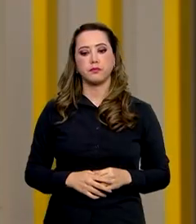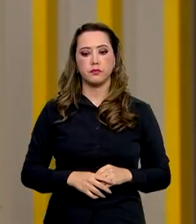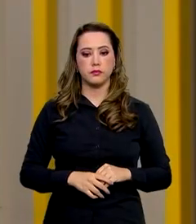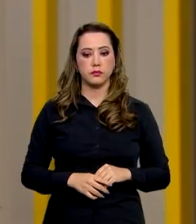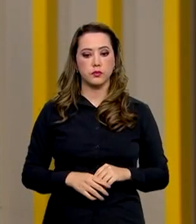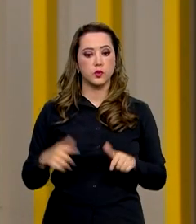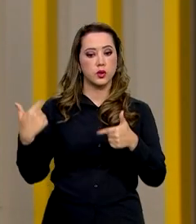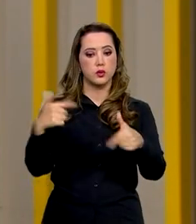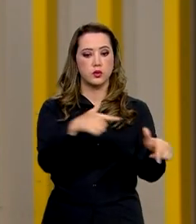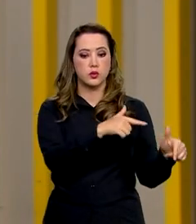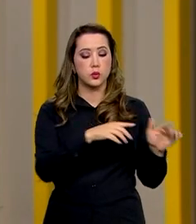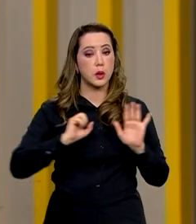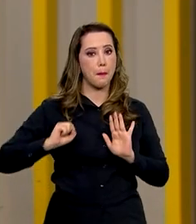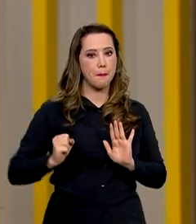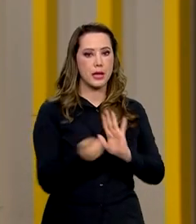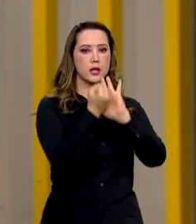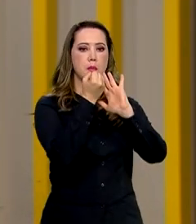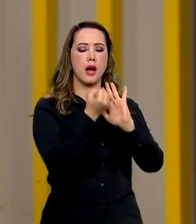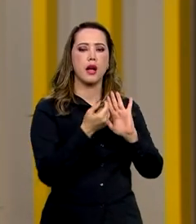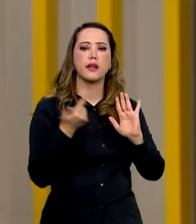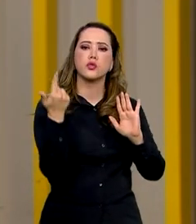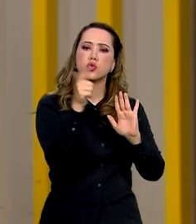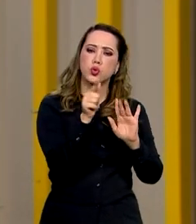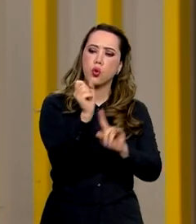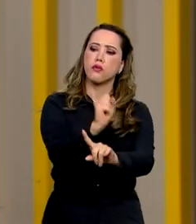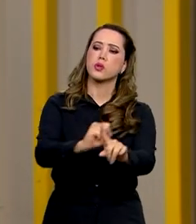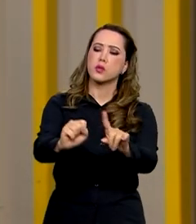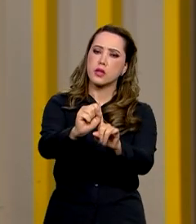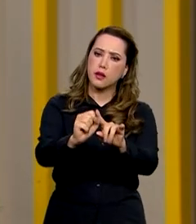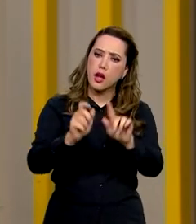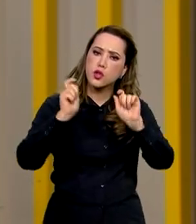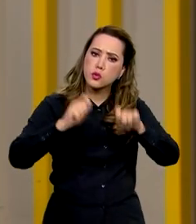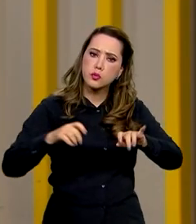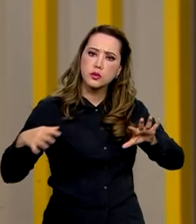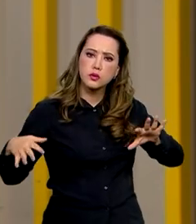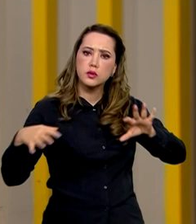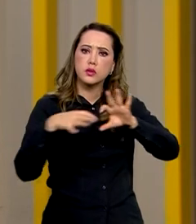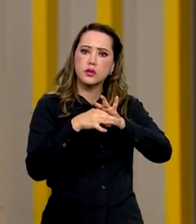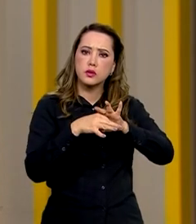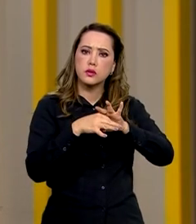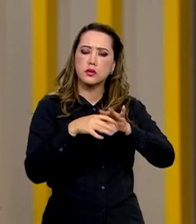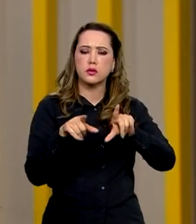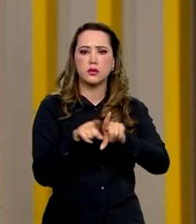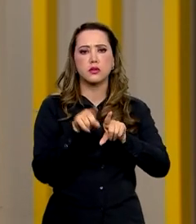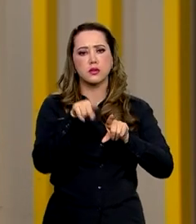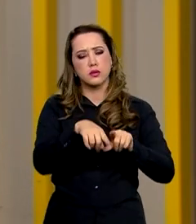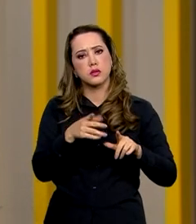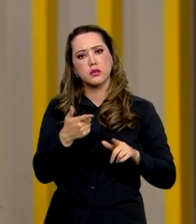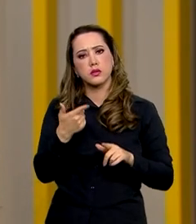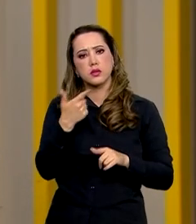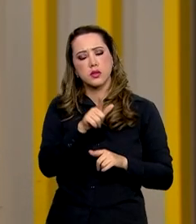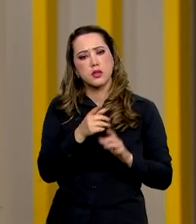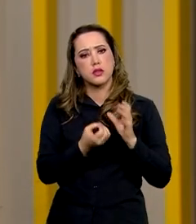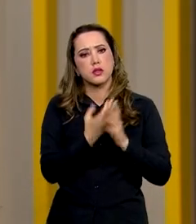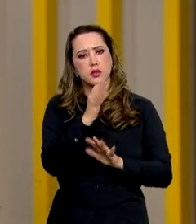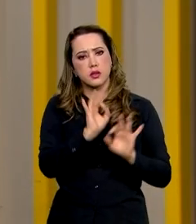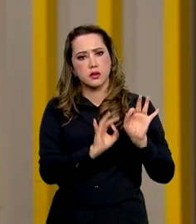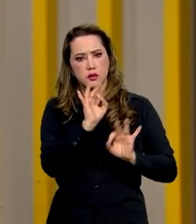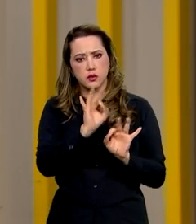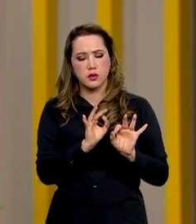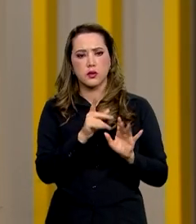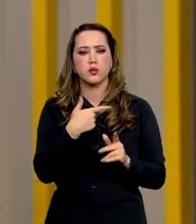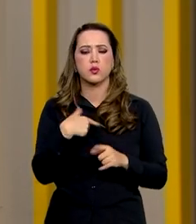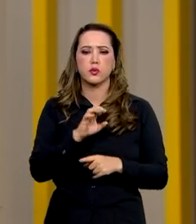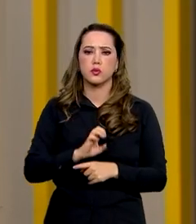A iniciativa marca o resgate do papel da sociedade social na reconstrução da capacidade de planejamento